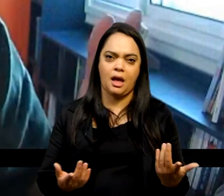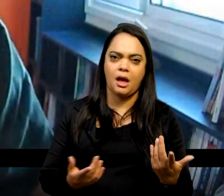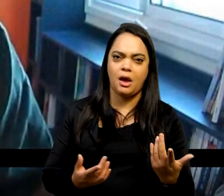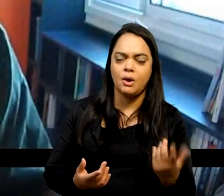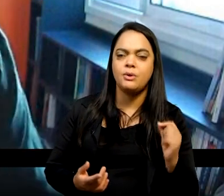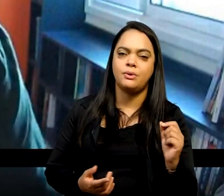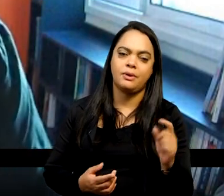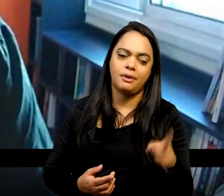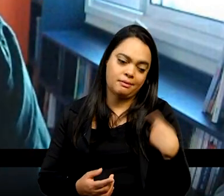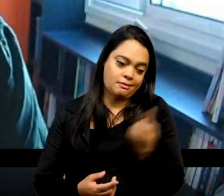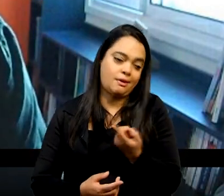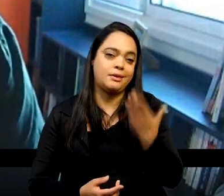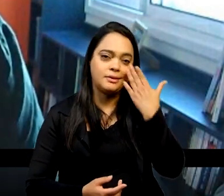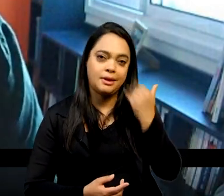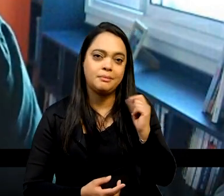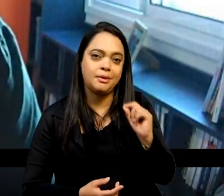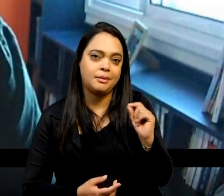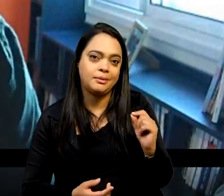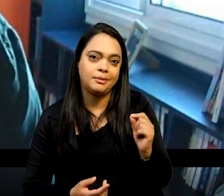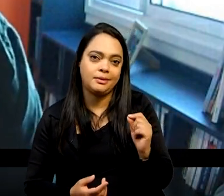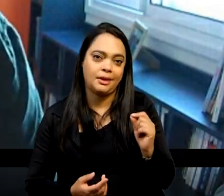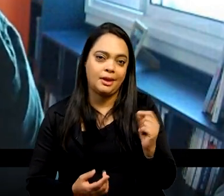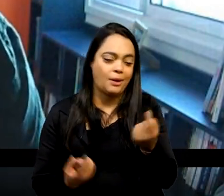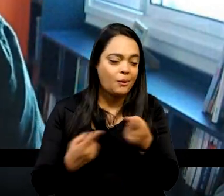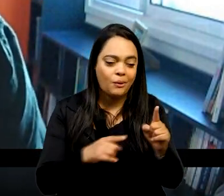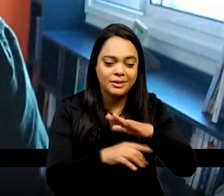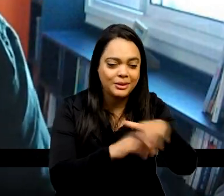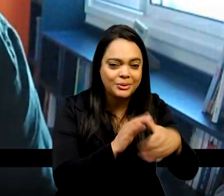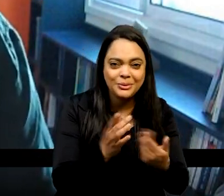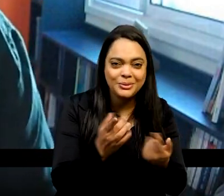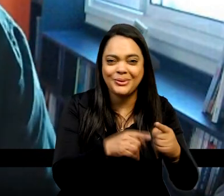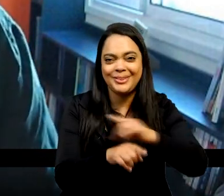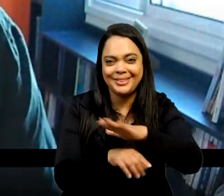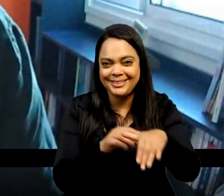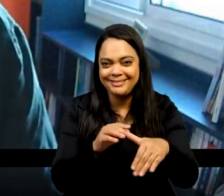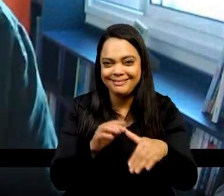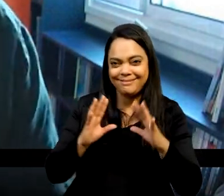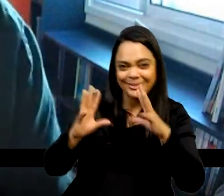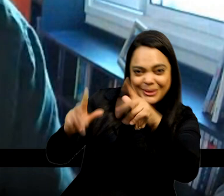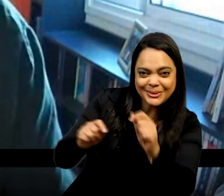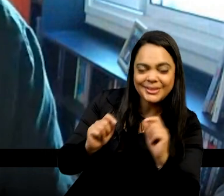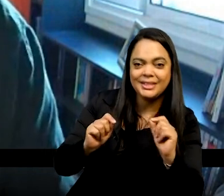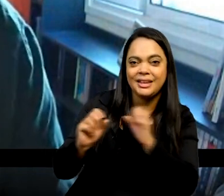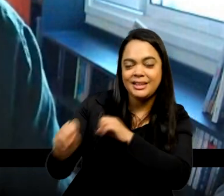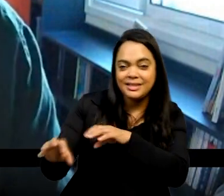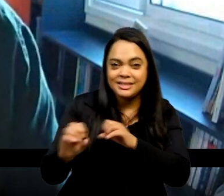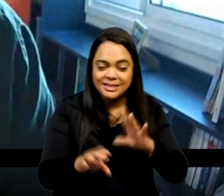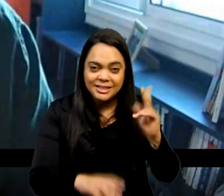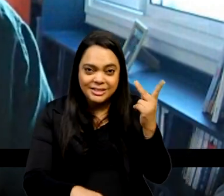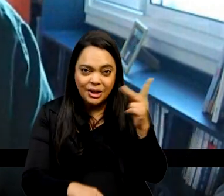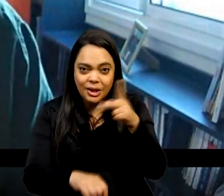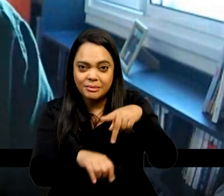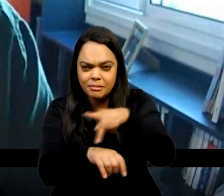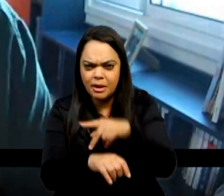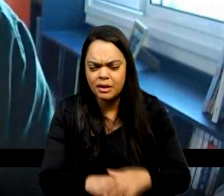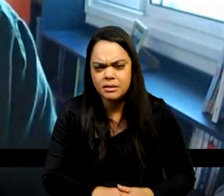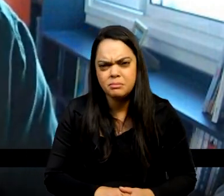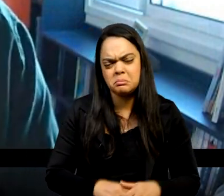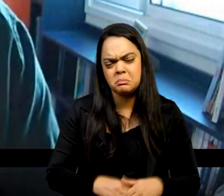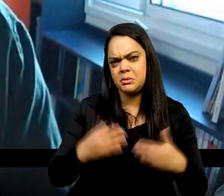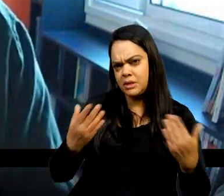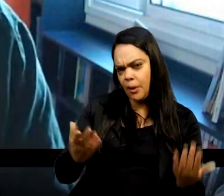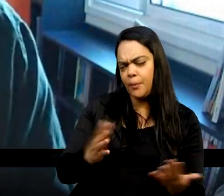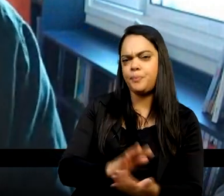ensinam história nesse país. Ora, como que então esse professor, né, ele